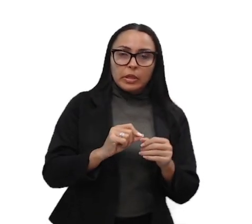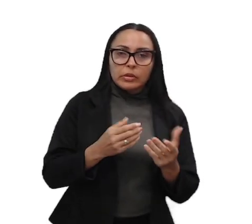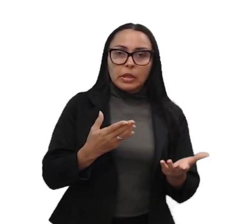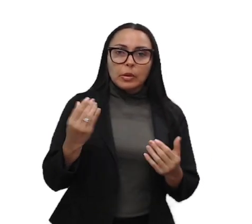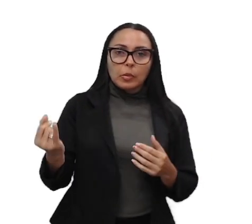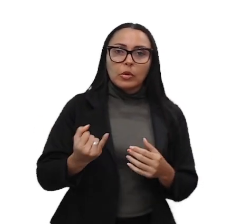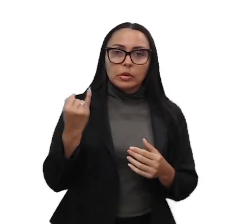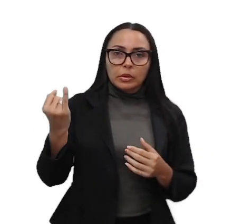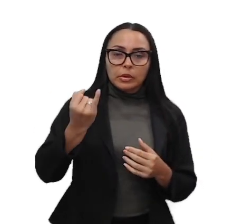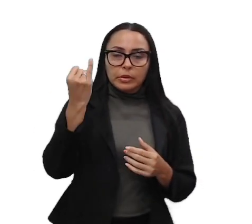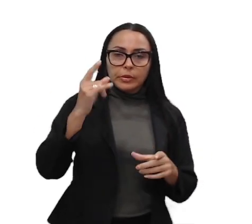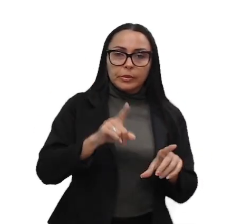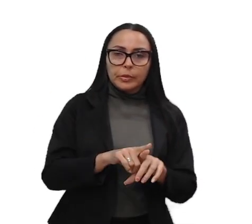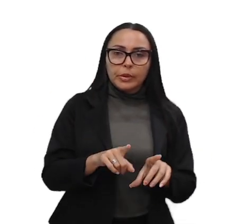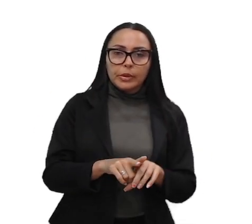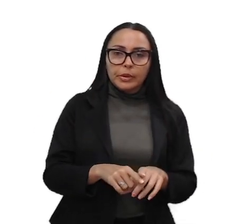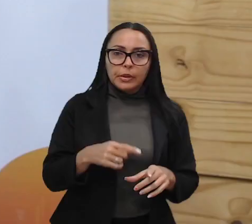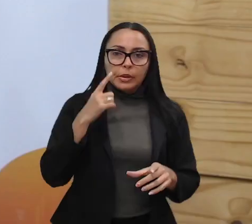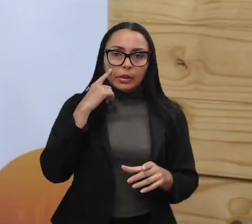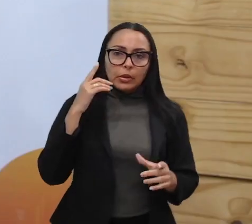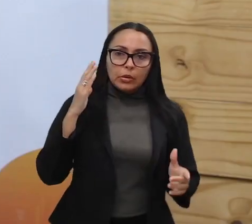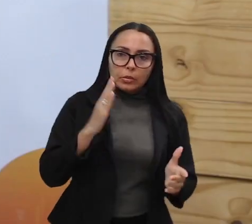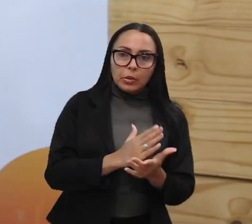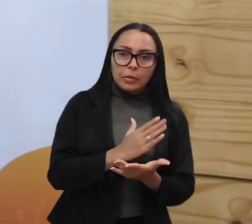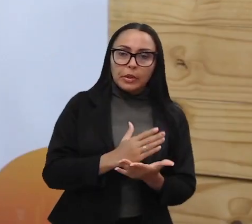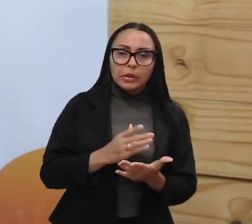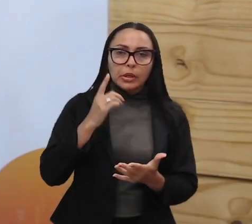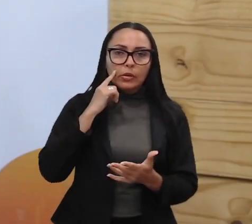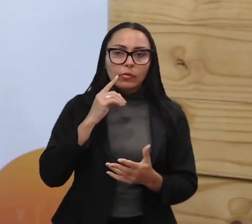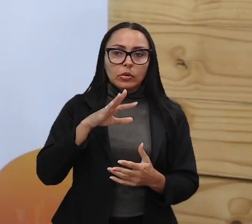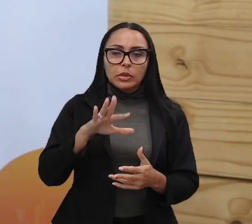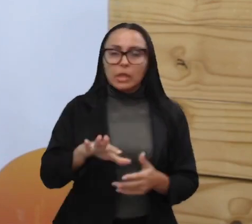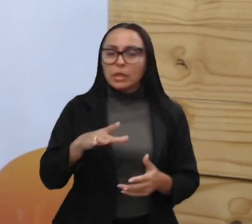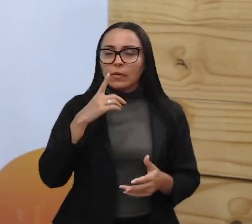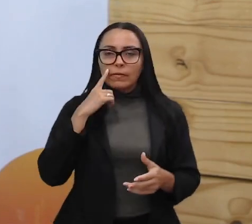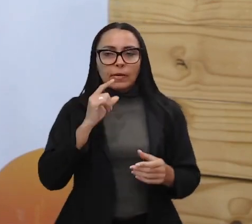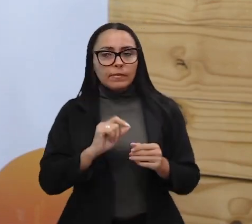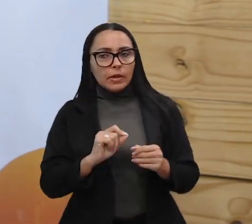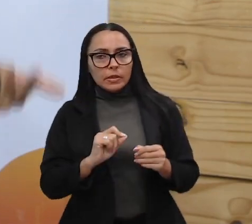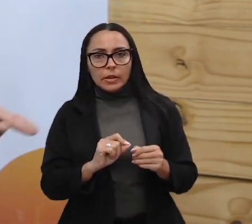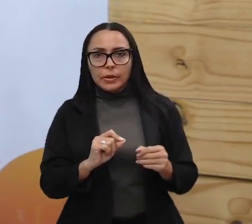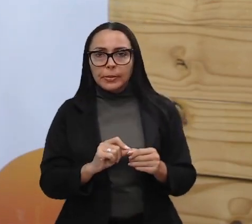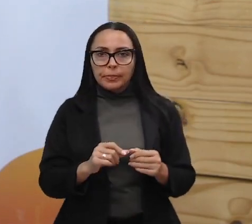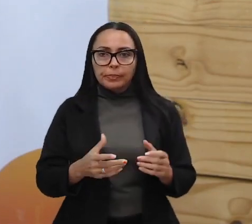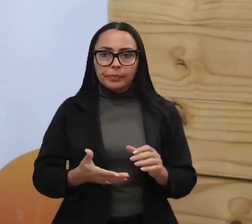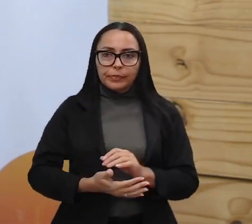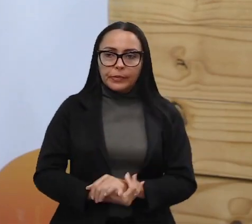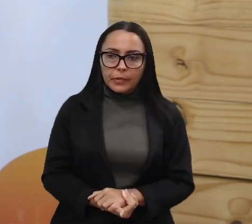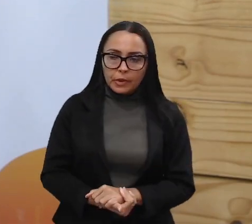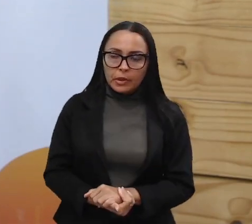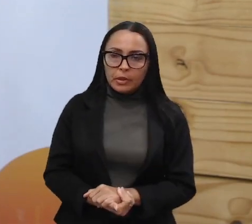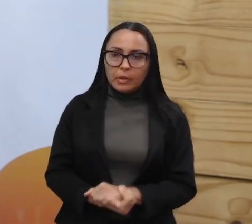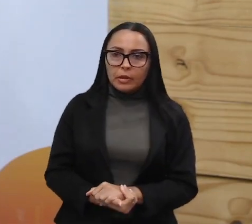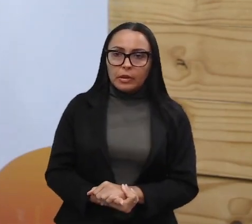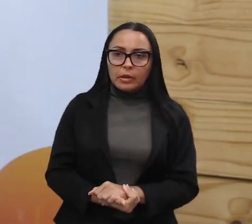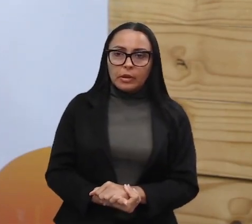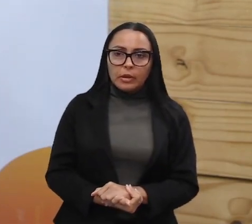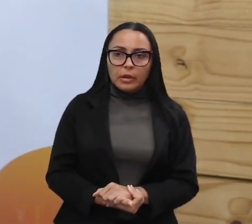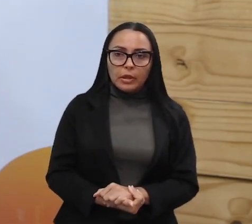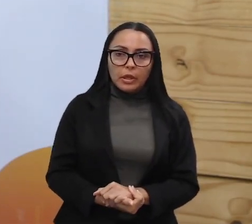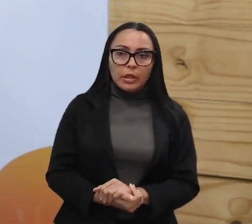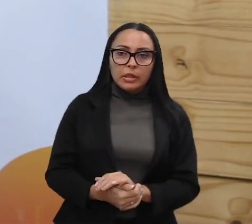é importante também você frisar em algum momento aquilo que você não vai fazer, para você não ser cobrado por isso. Não